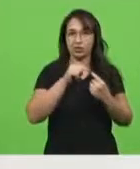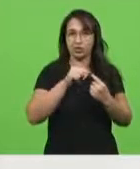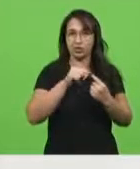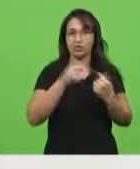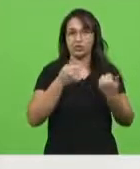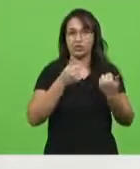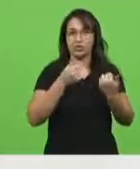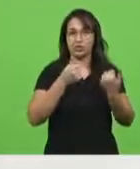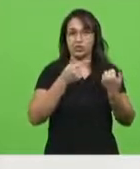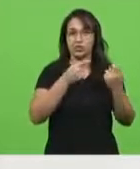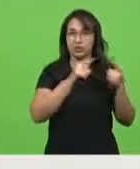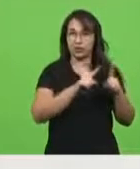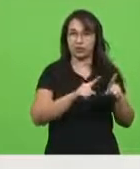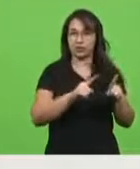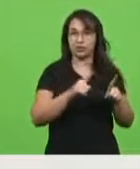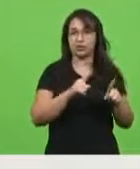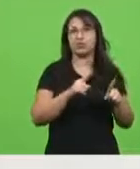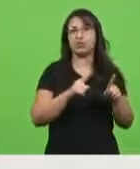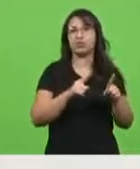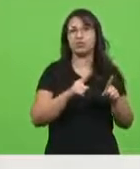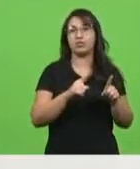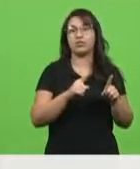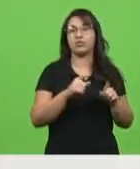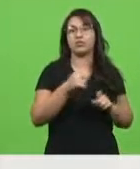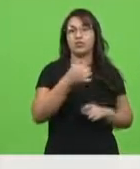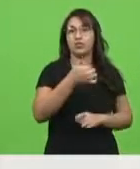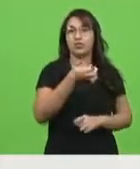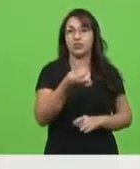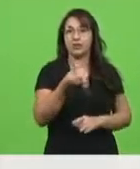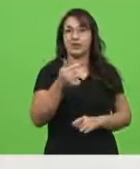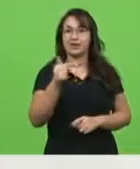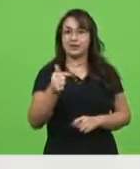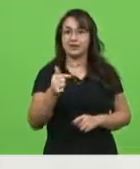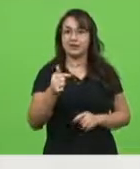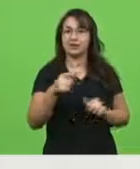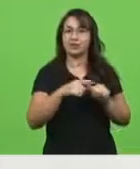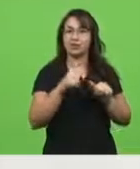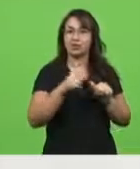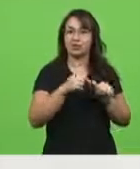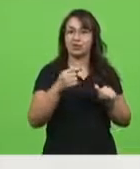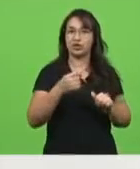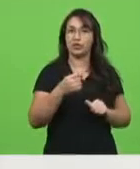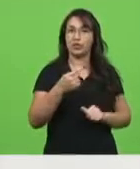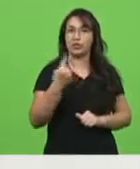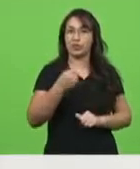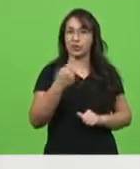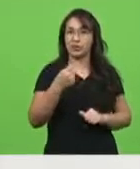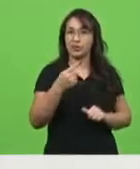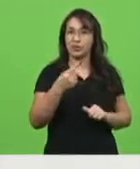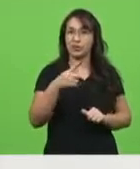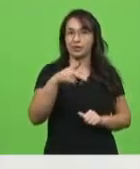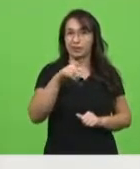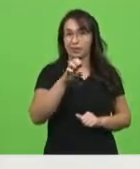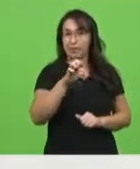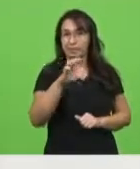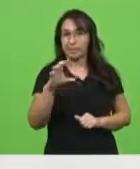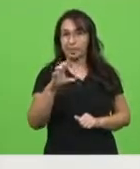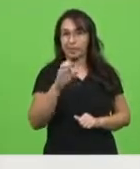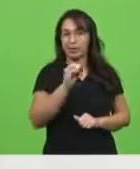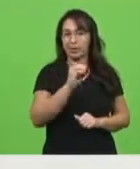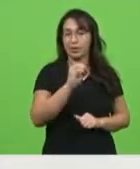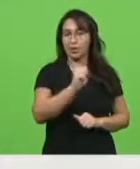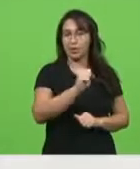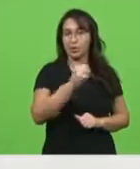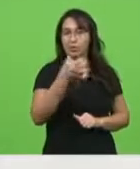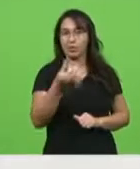167 da Constituição Federal, na redação datada pelo artigo 1º da PEC 186, de 2019, diante da pressão